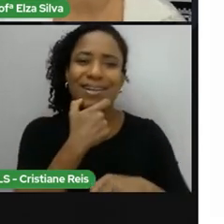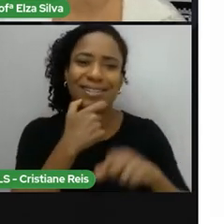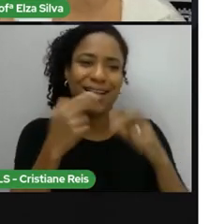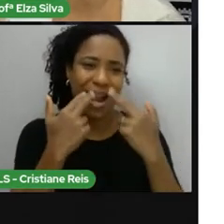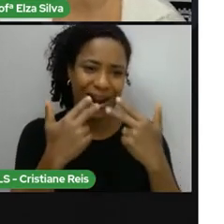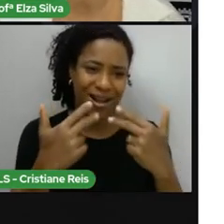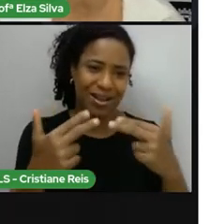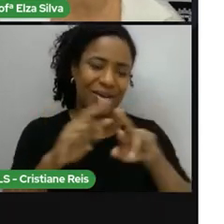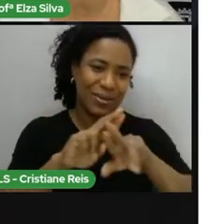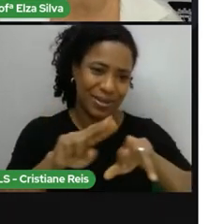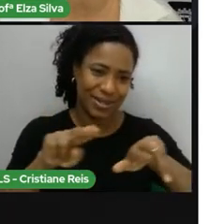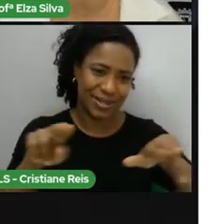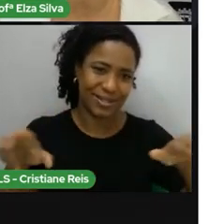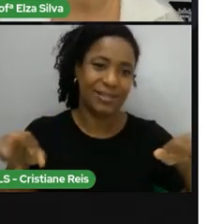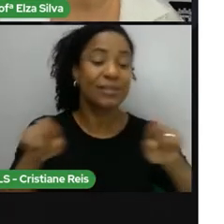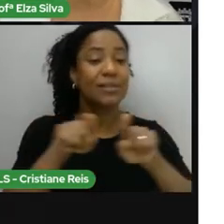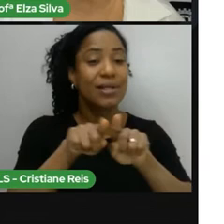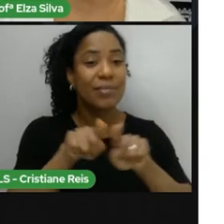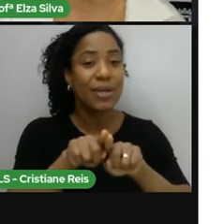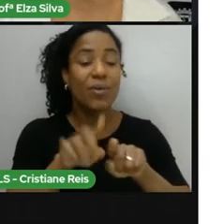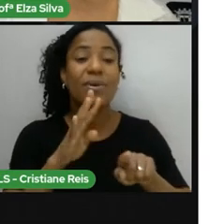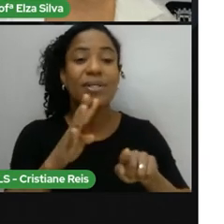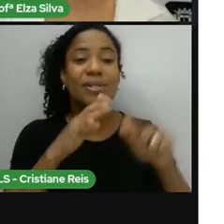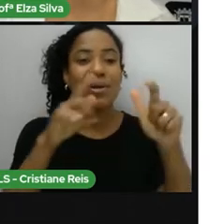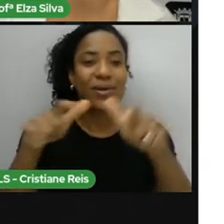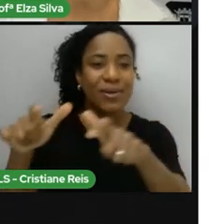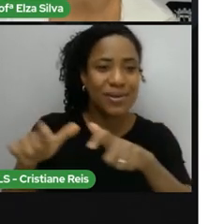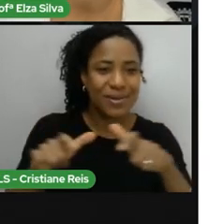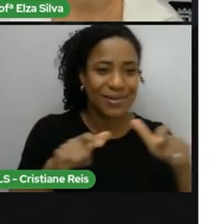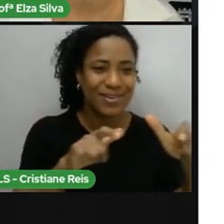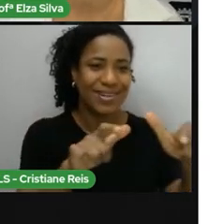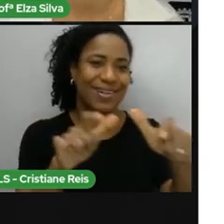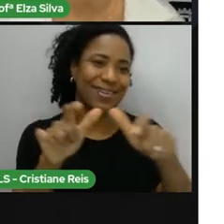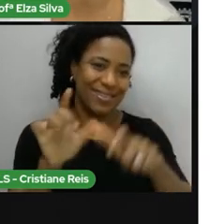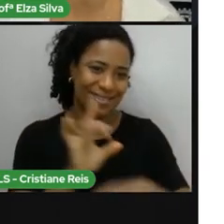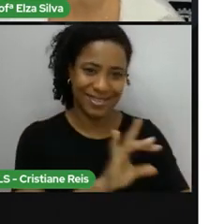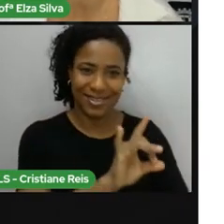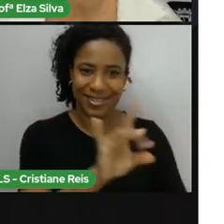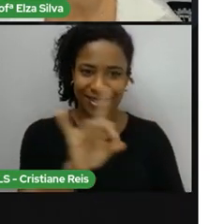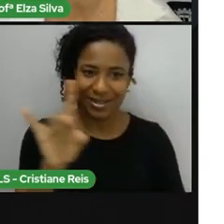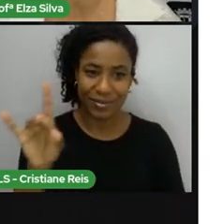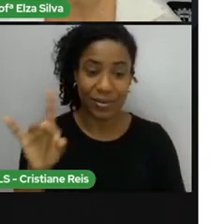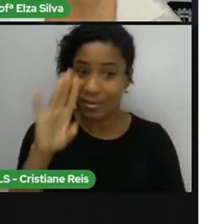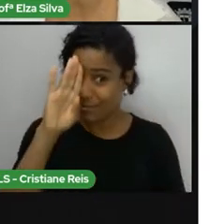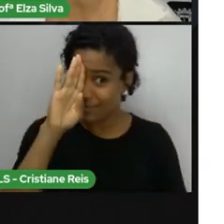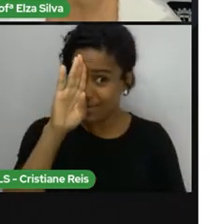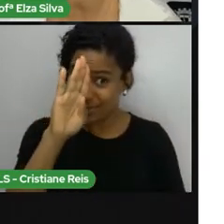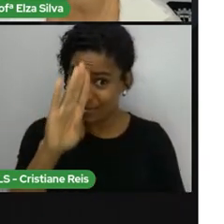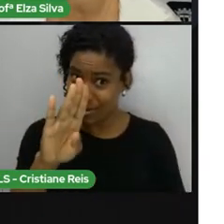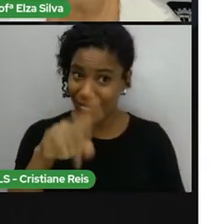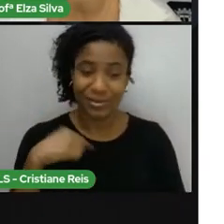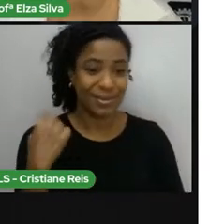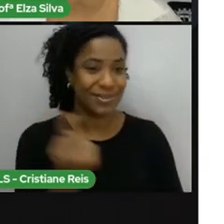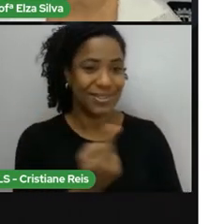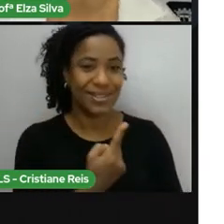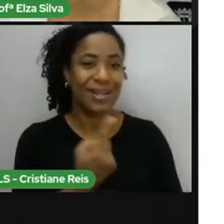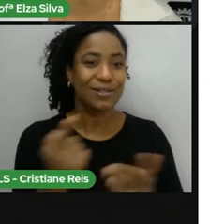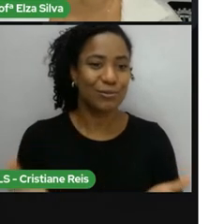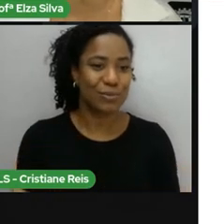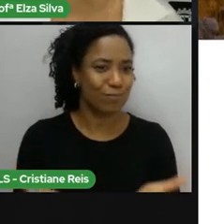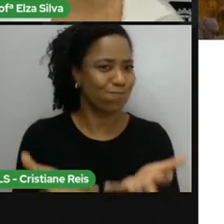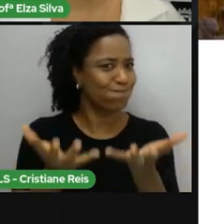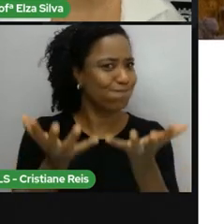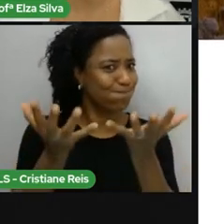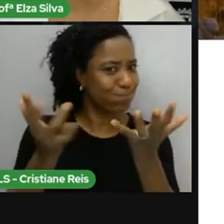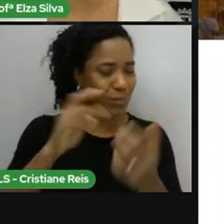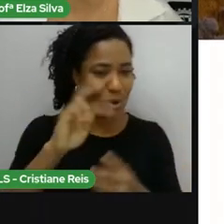Sobre esses lugares Principalmente Aqueles Que muito contribuíram Para o enriquecimento Da nossa